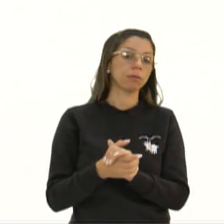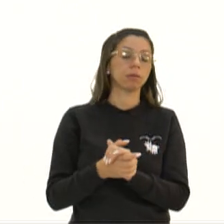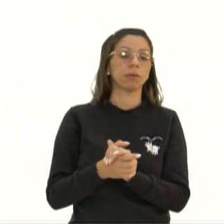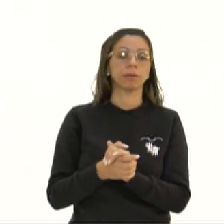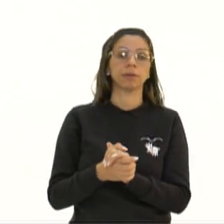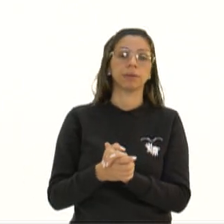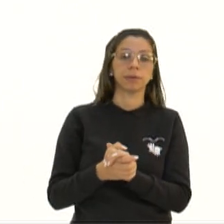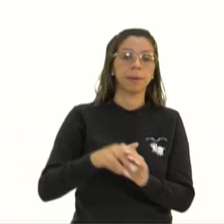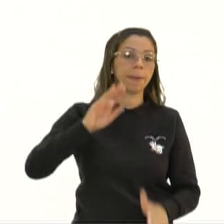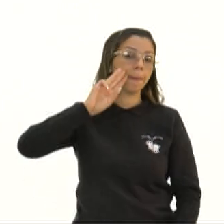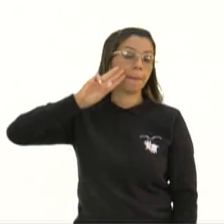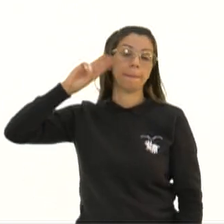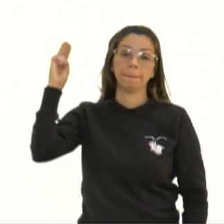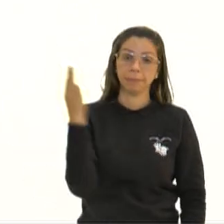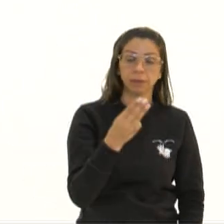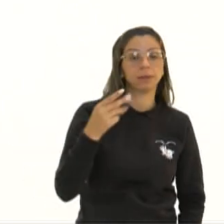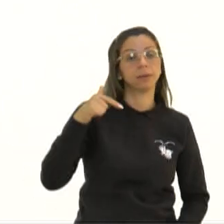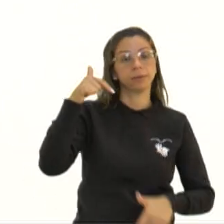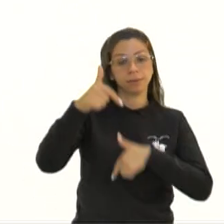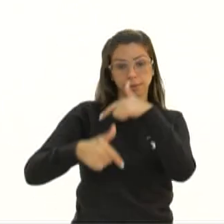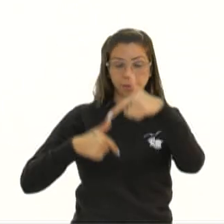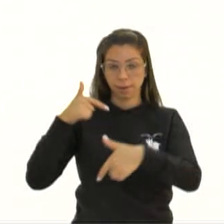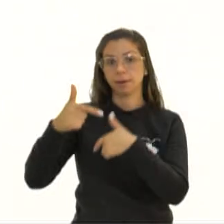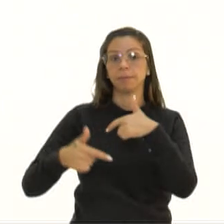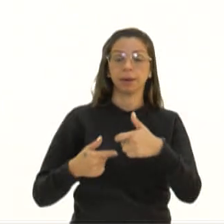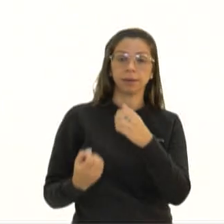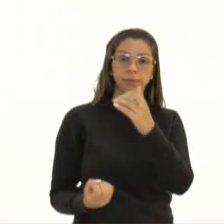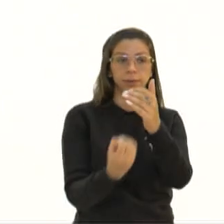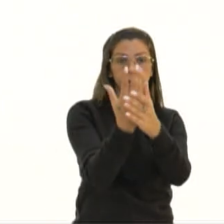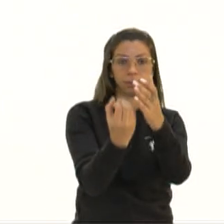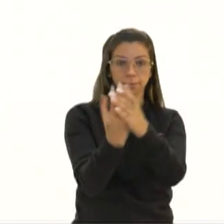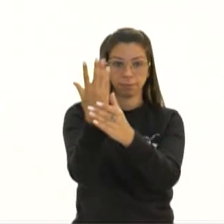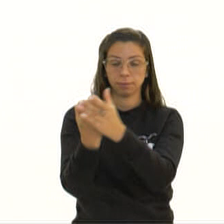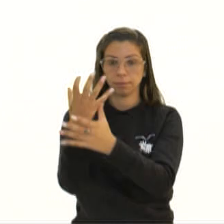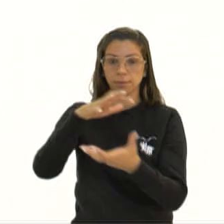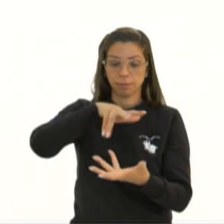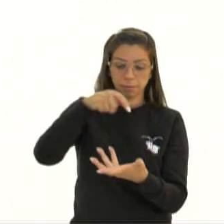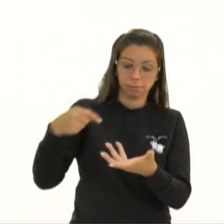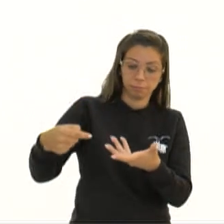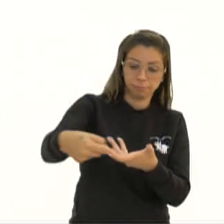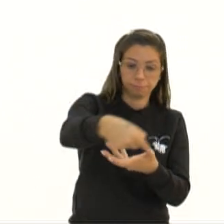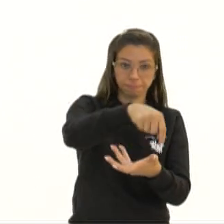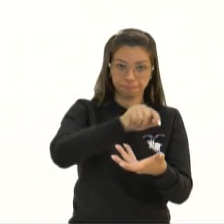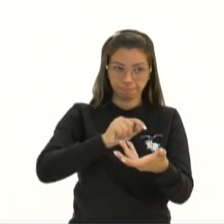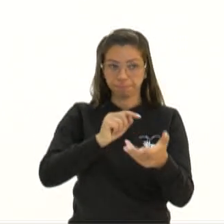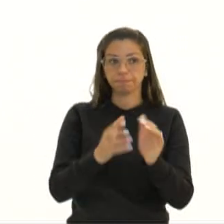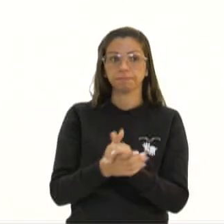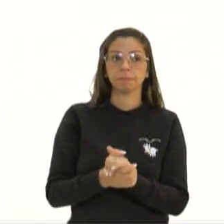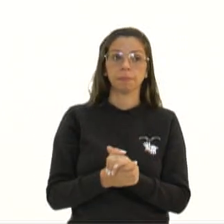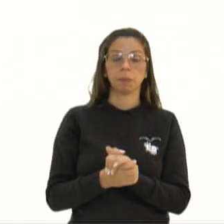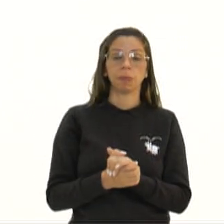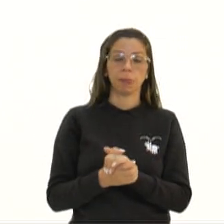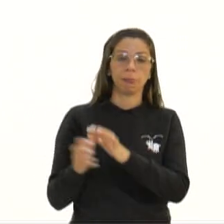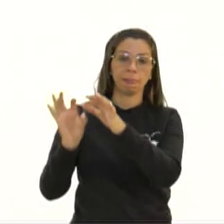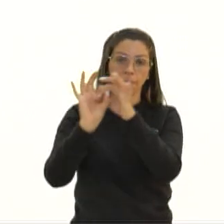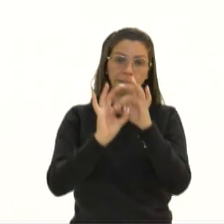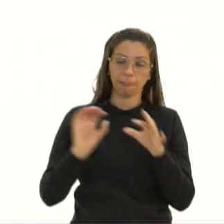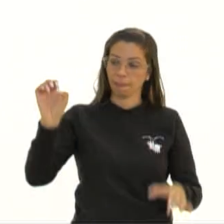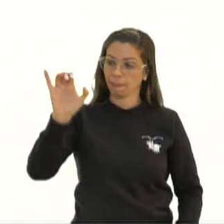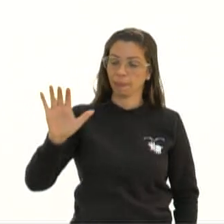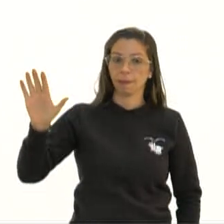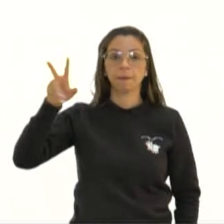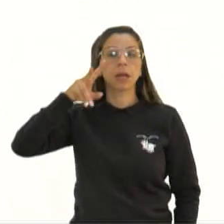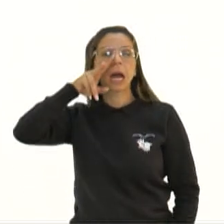e milhares de empregos ao redor do mundo. A União Europeia, que representa essa